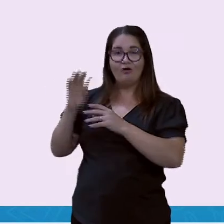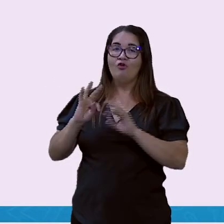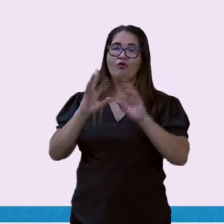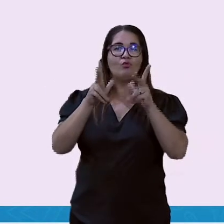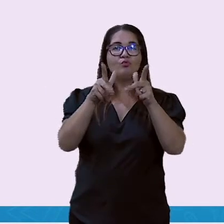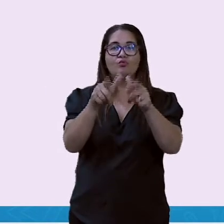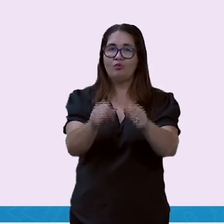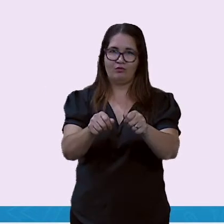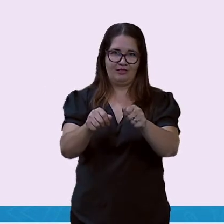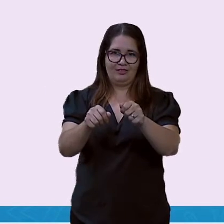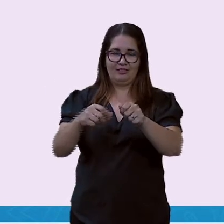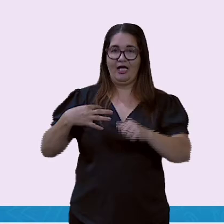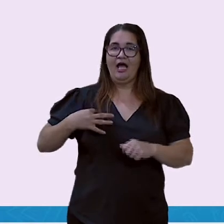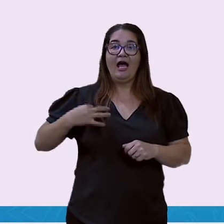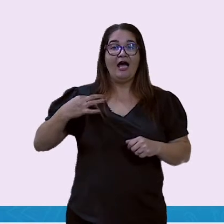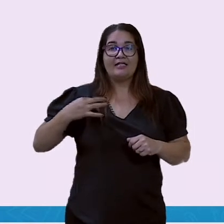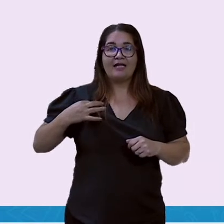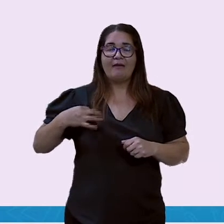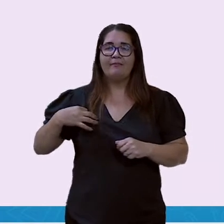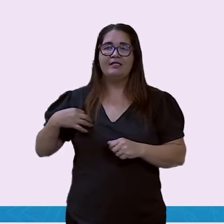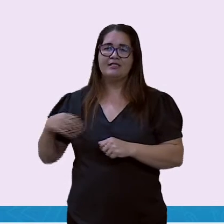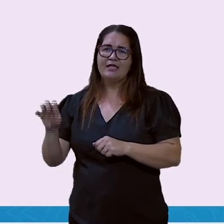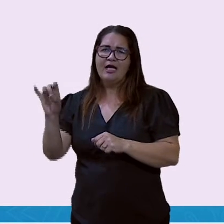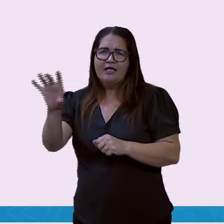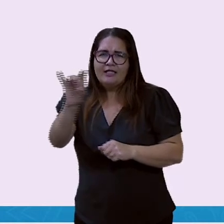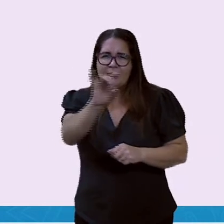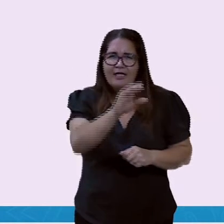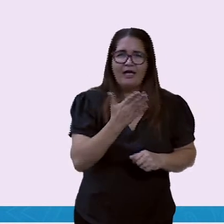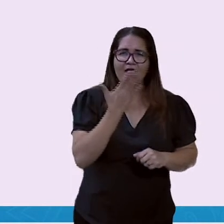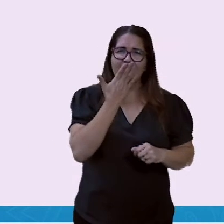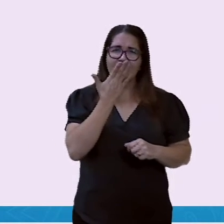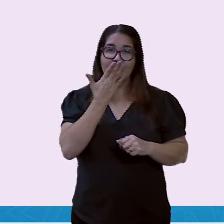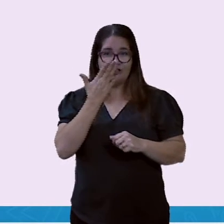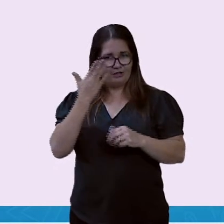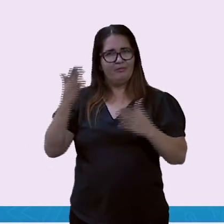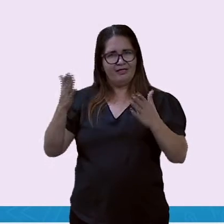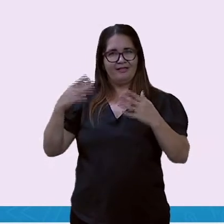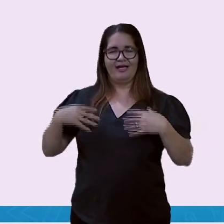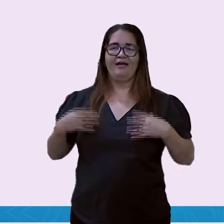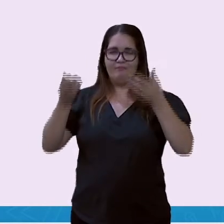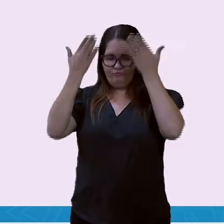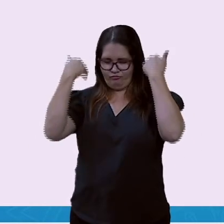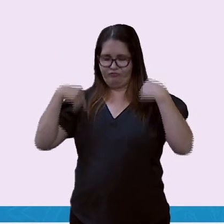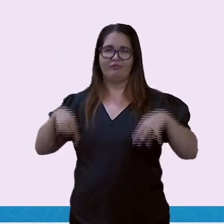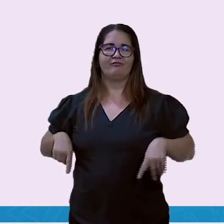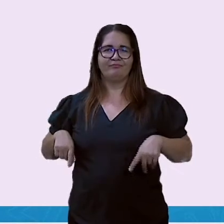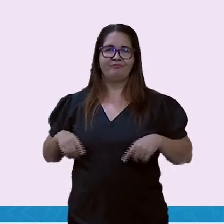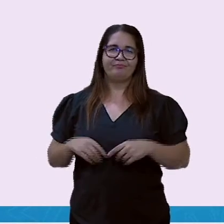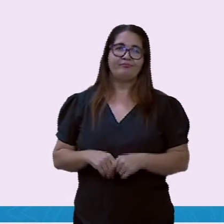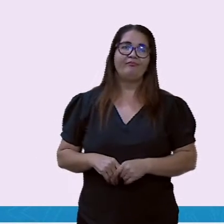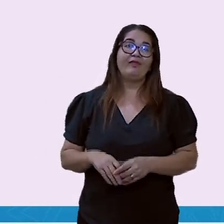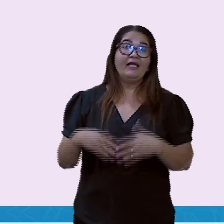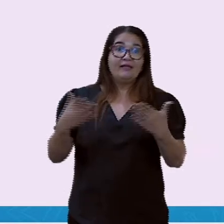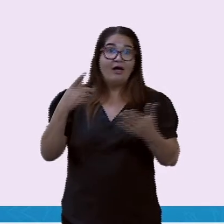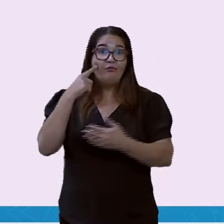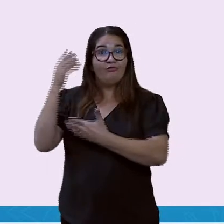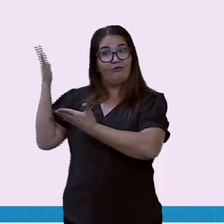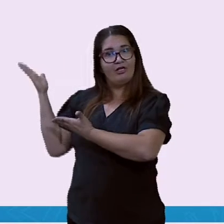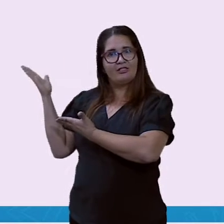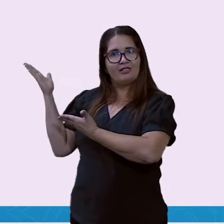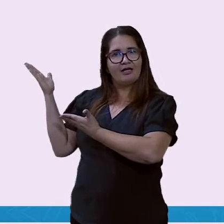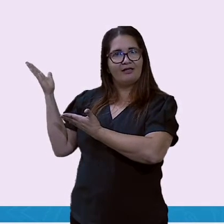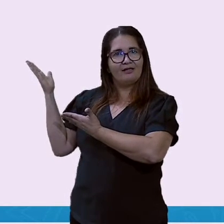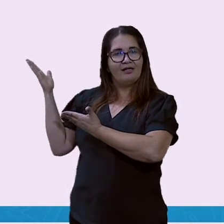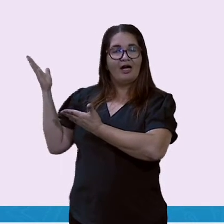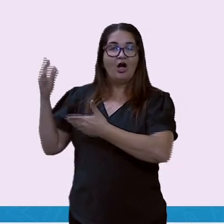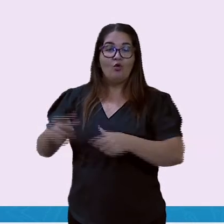foram as camisas que cada seleção veste. Agora vamos para os estádios. Um dos maiores estádios, né?